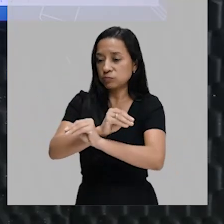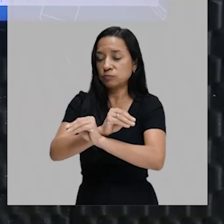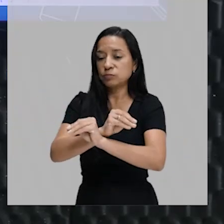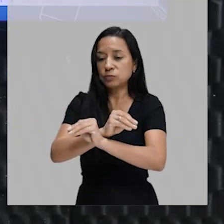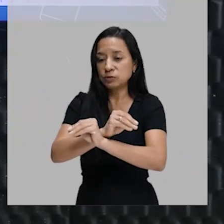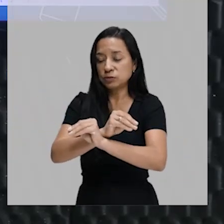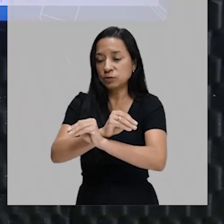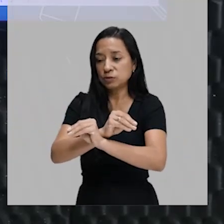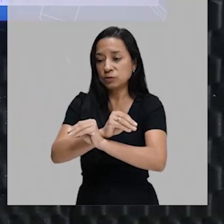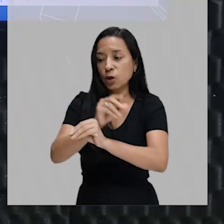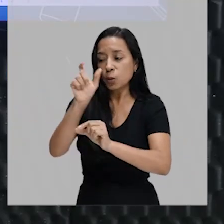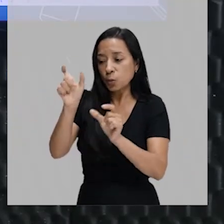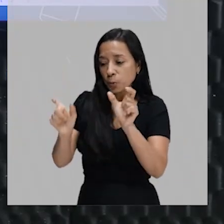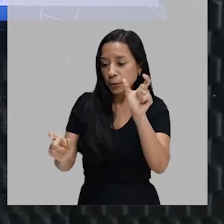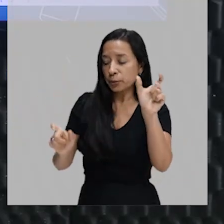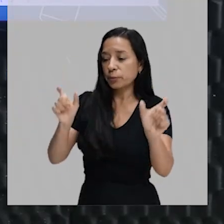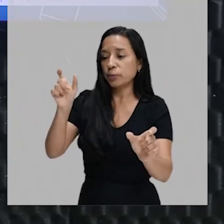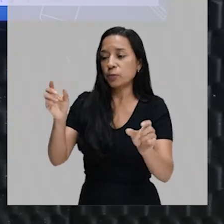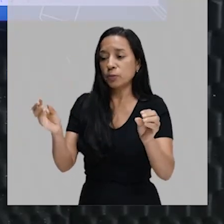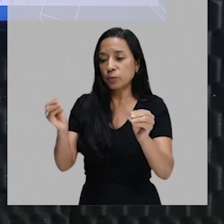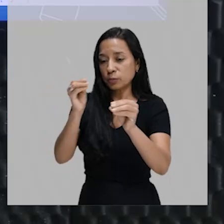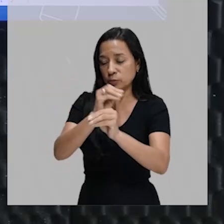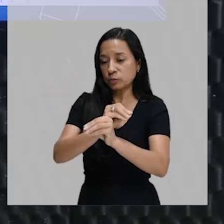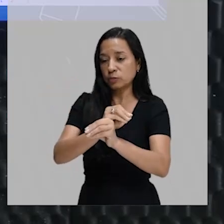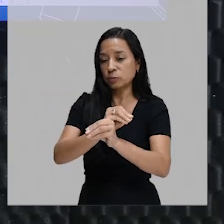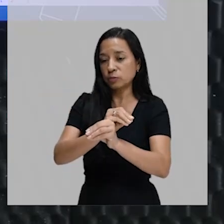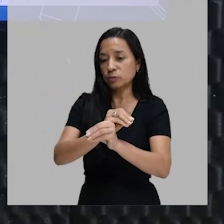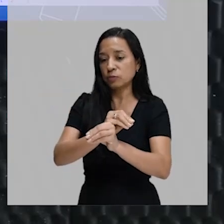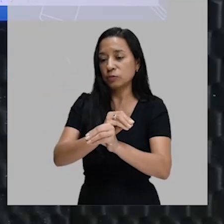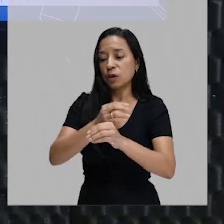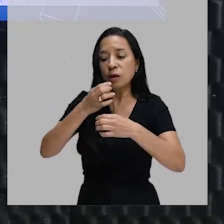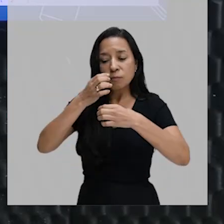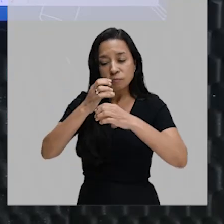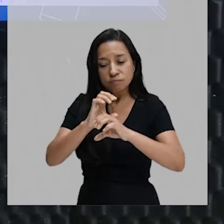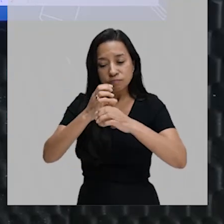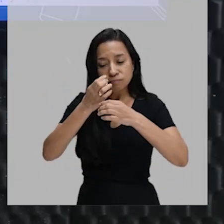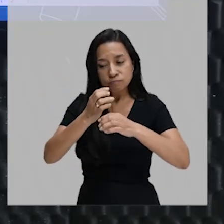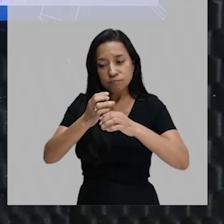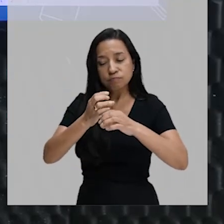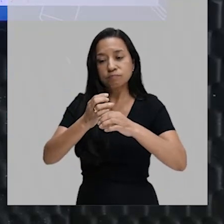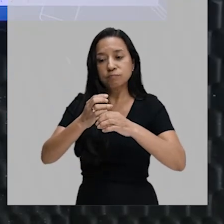de um organismo para o outro, isso tudo se trata de engenharia genética.